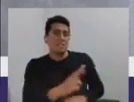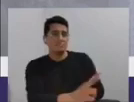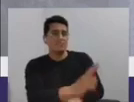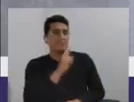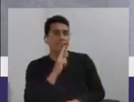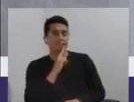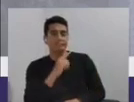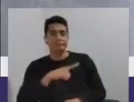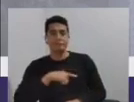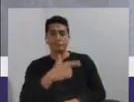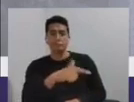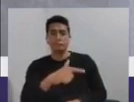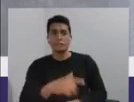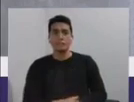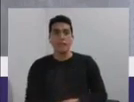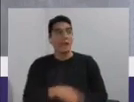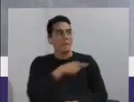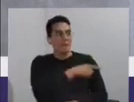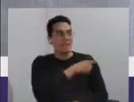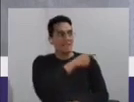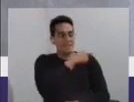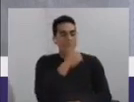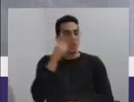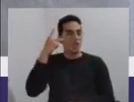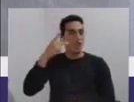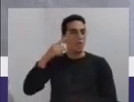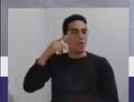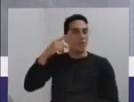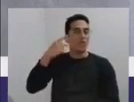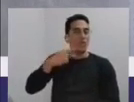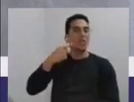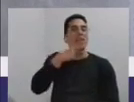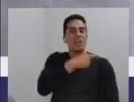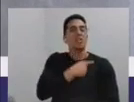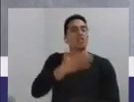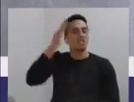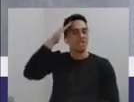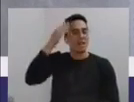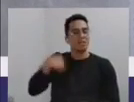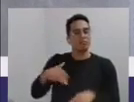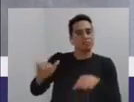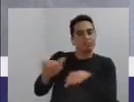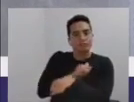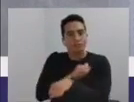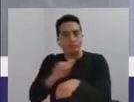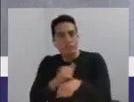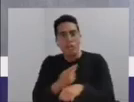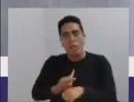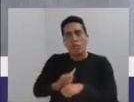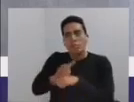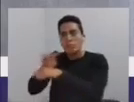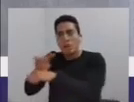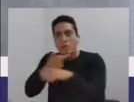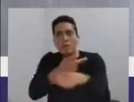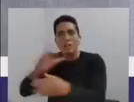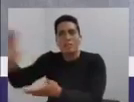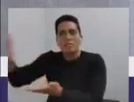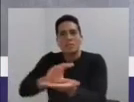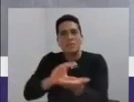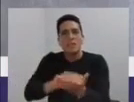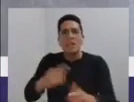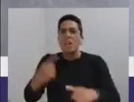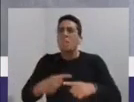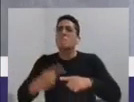sabe fazer isso muito bem. Ele, de alguma forma, ele busca recursos e vai ter ciúme, por quê? É ele que